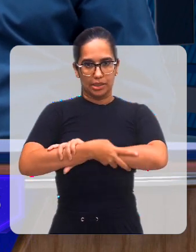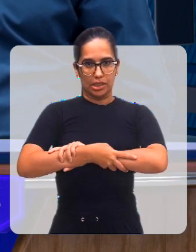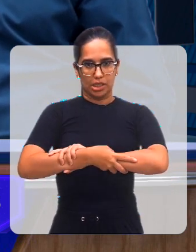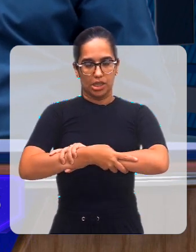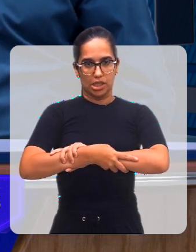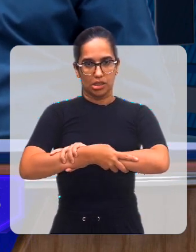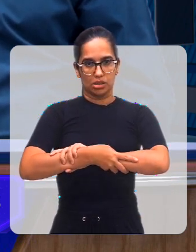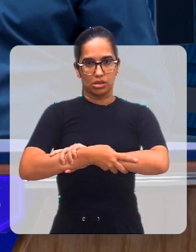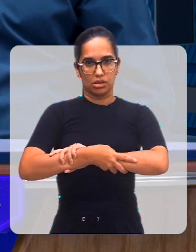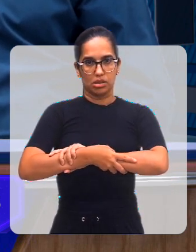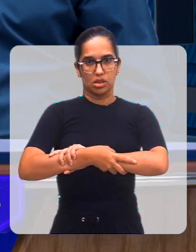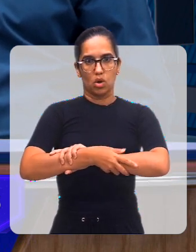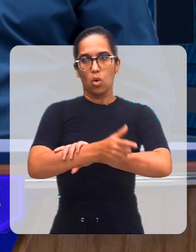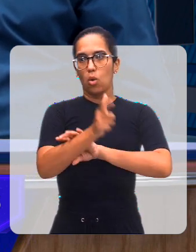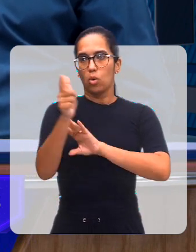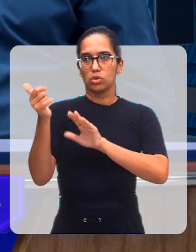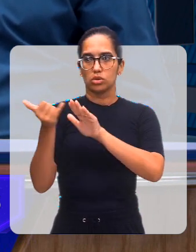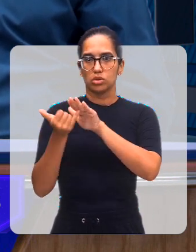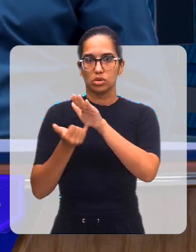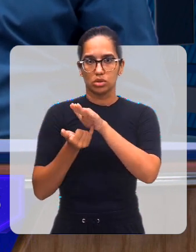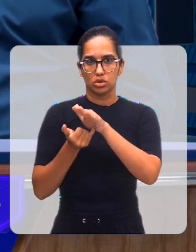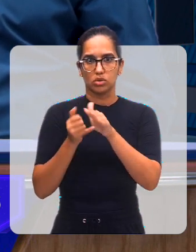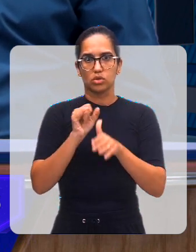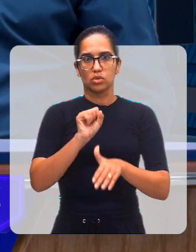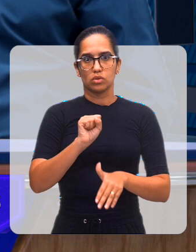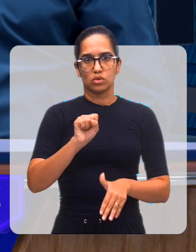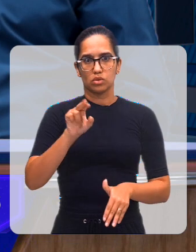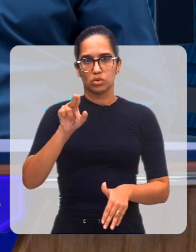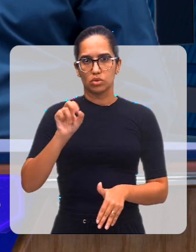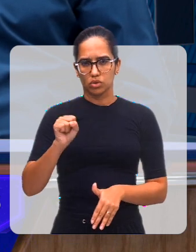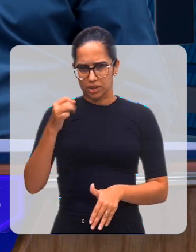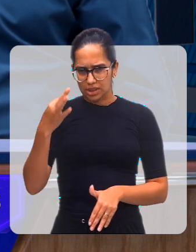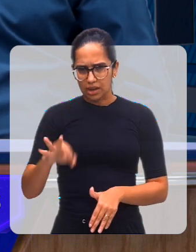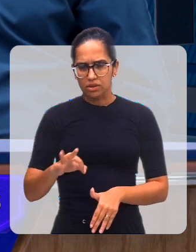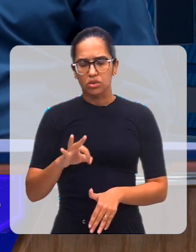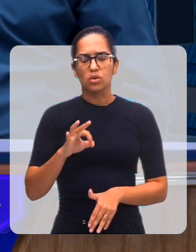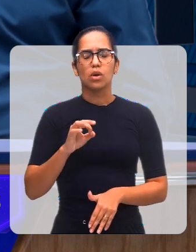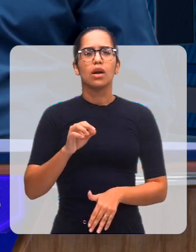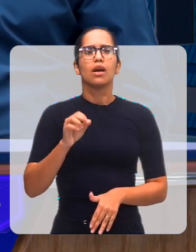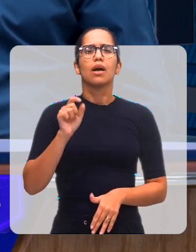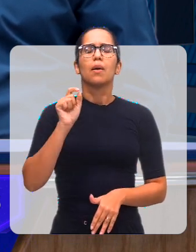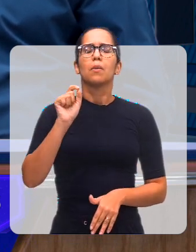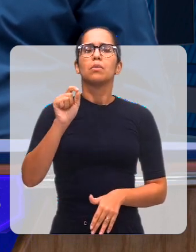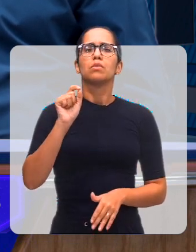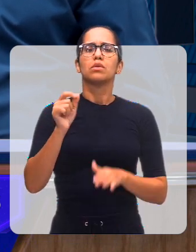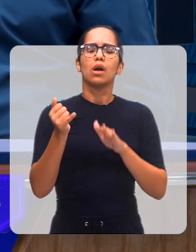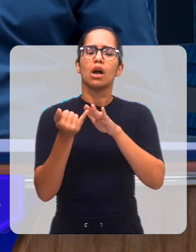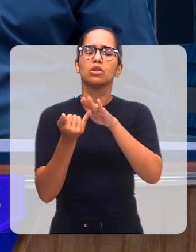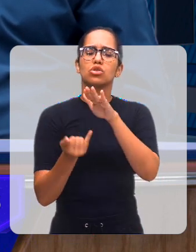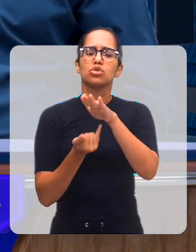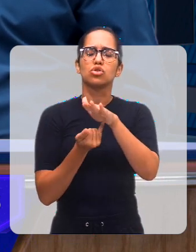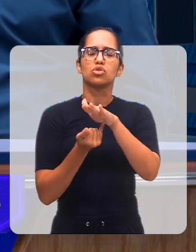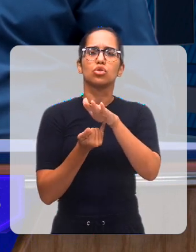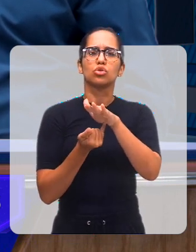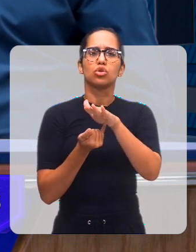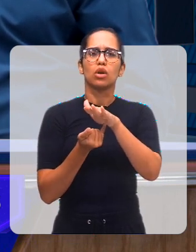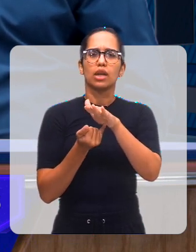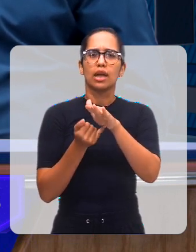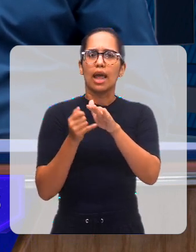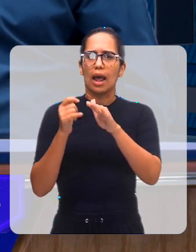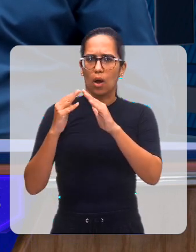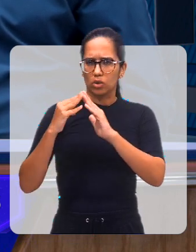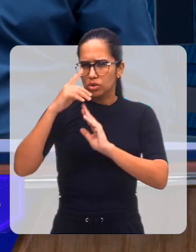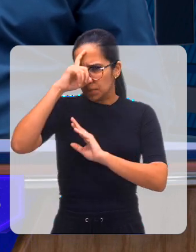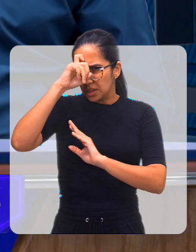algumas entidades do SUS, é isso? Isso. E quais são essas clínicas?